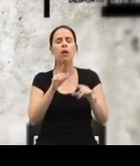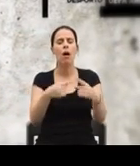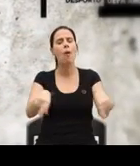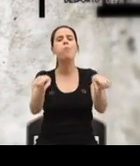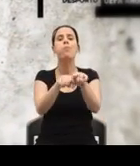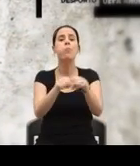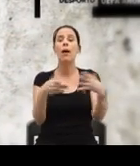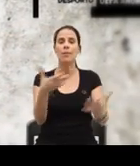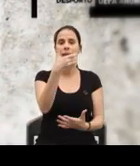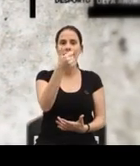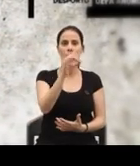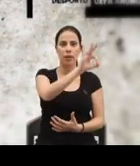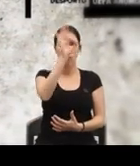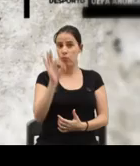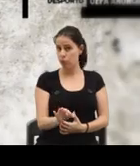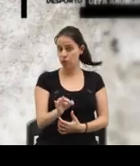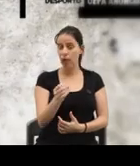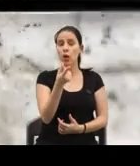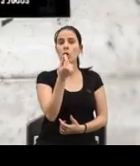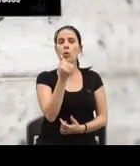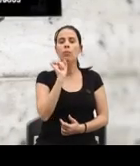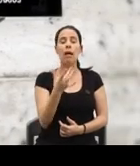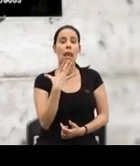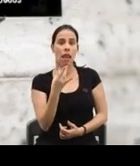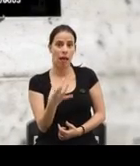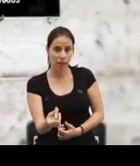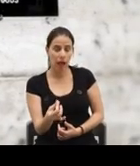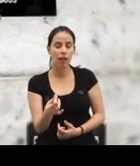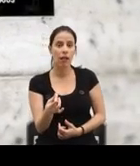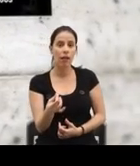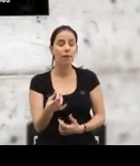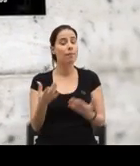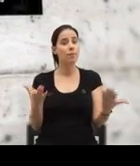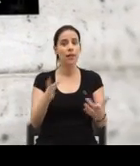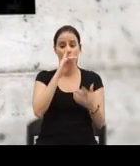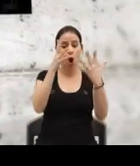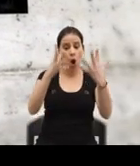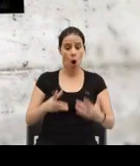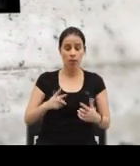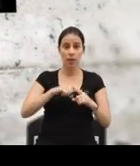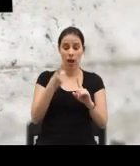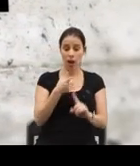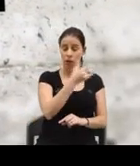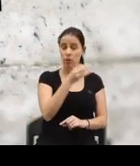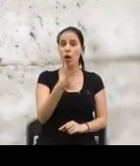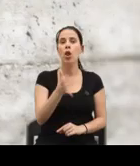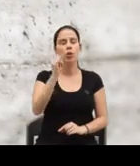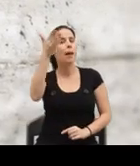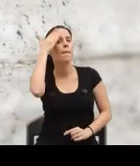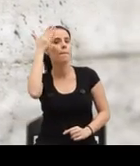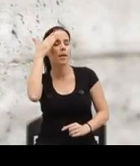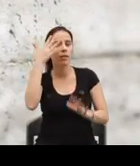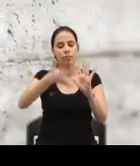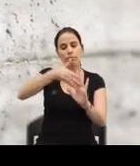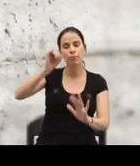equivalente a 50% do subsídio de Natal. Que o orçamento para 2012 prevê